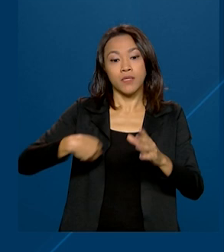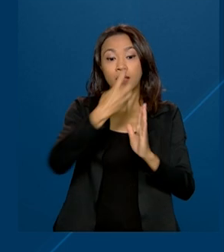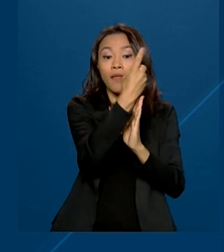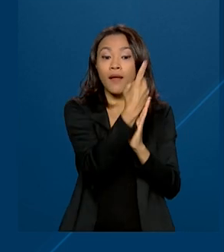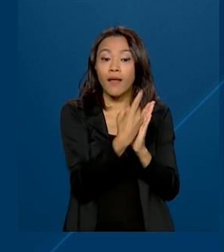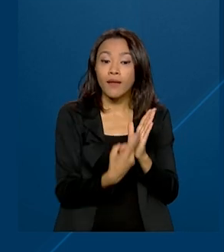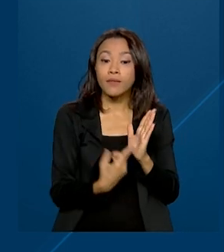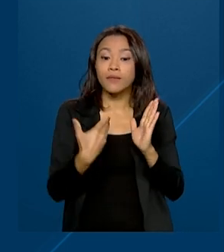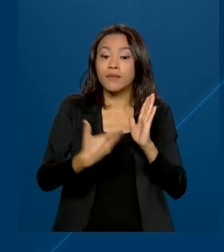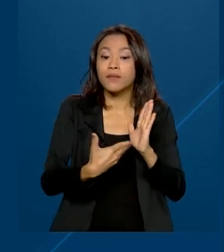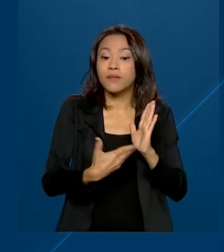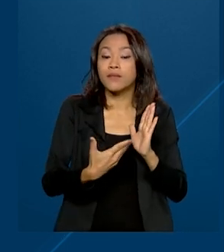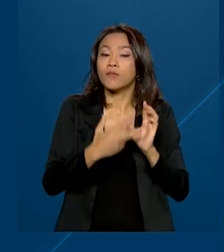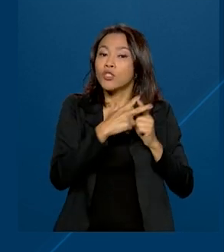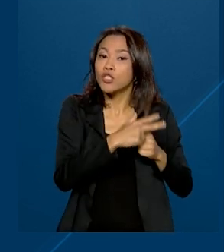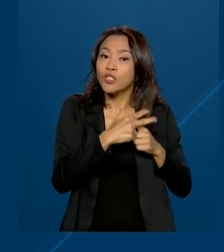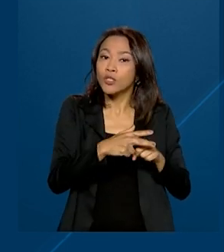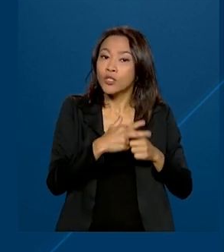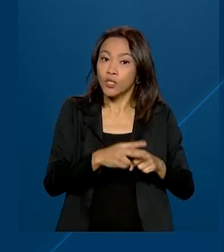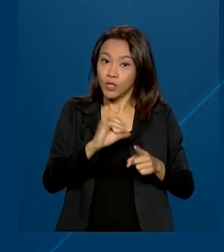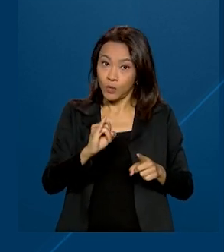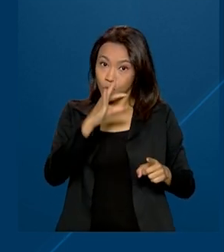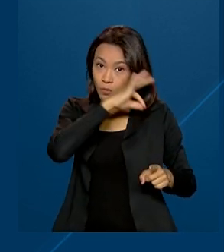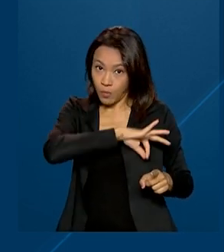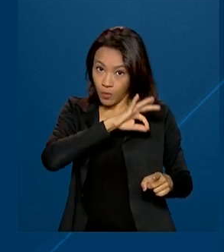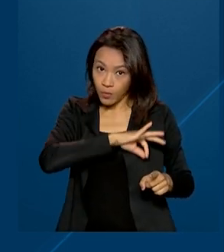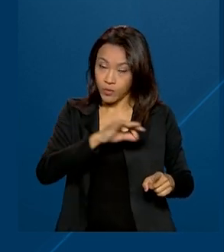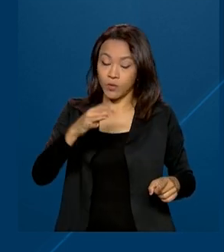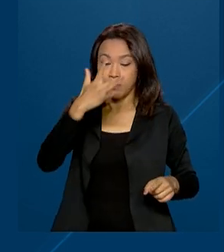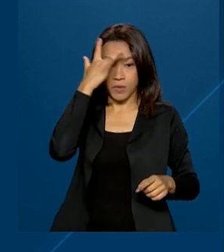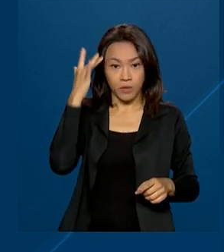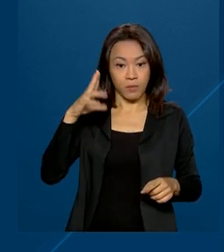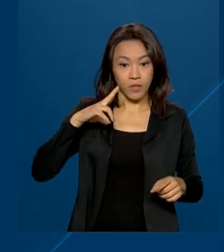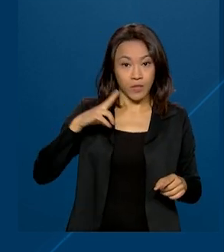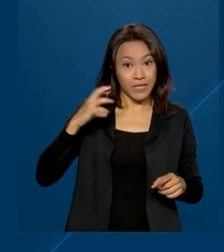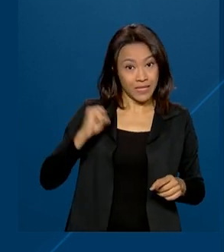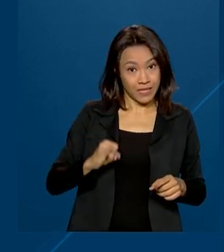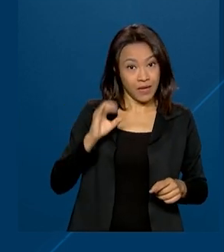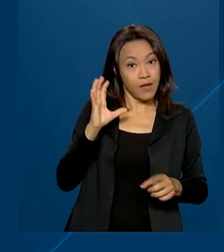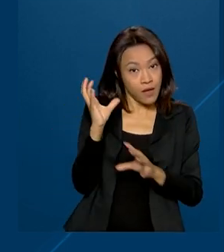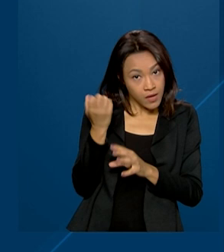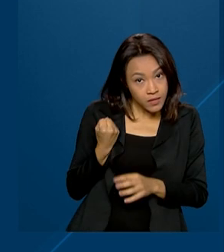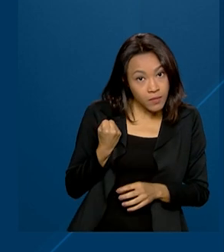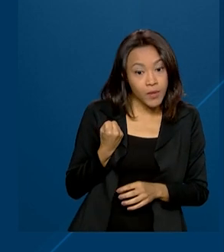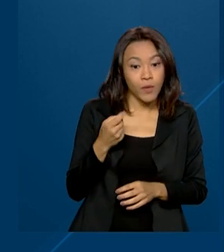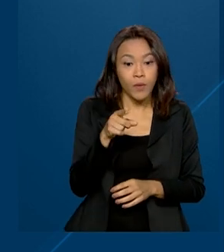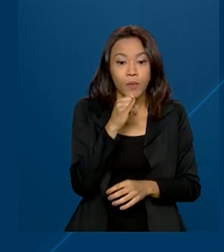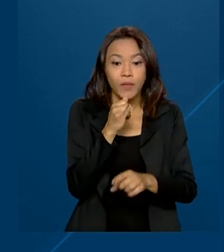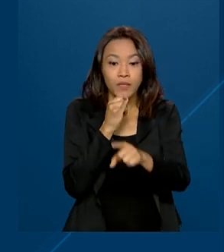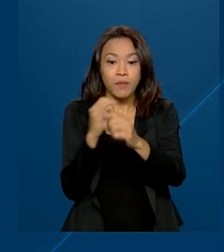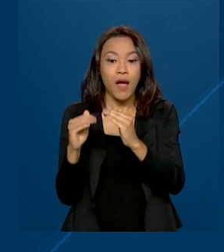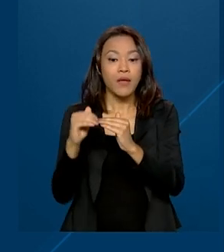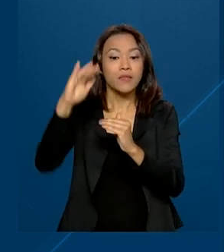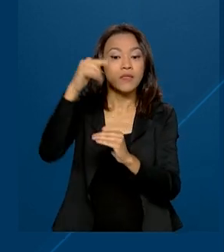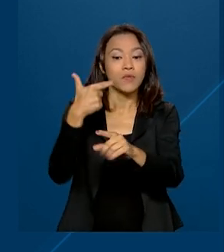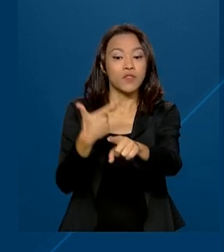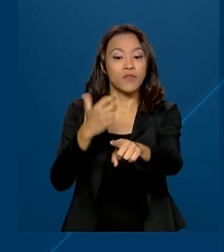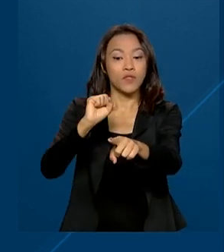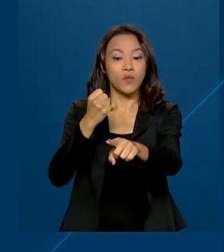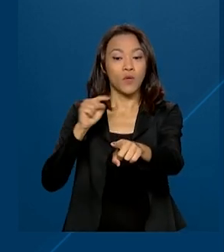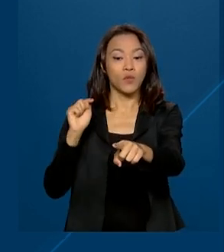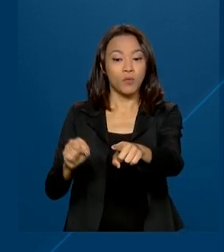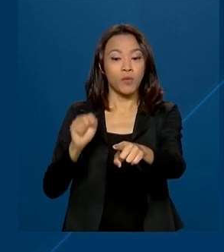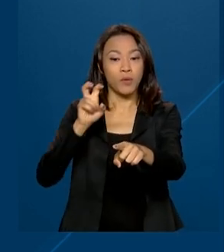a declaração de ajuste anual do imposto de renda pessoa física se recebeu. Rendimentos tributáveis acima de R$ 28 mil